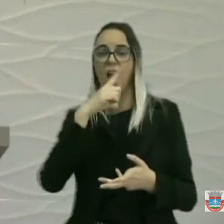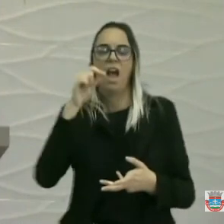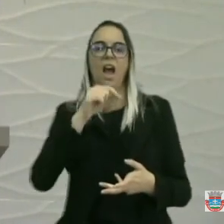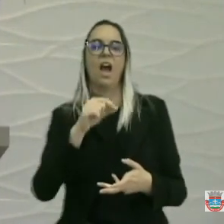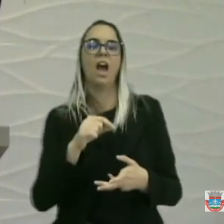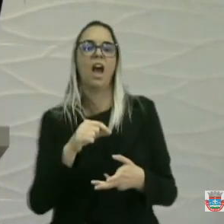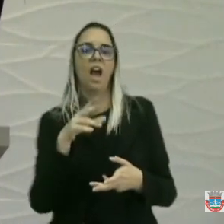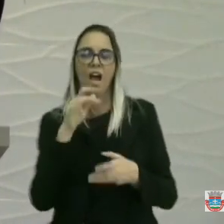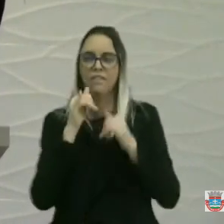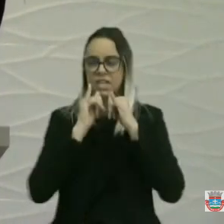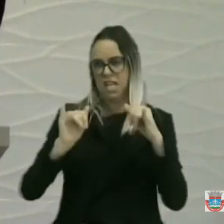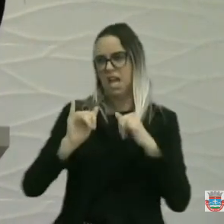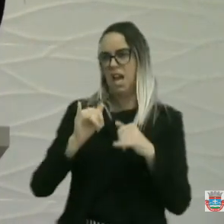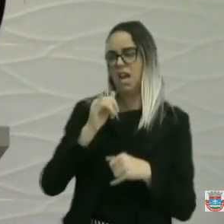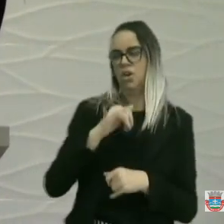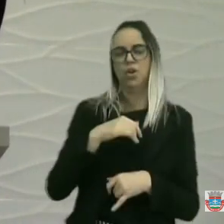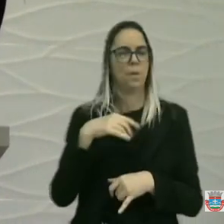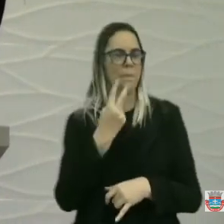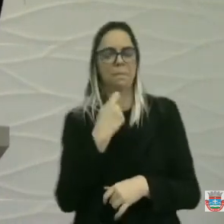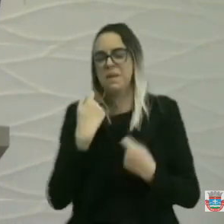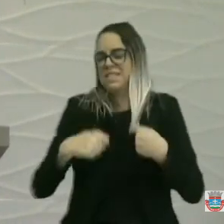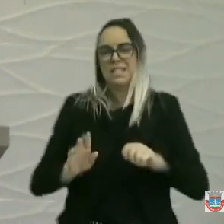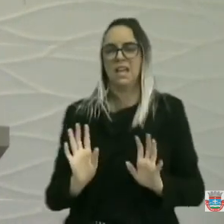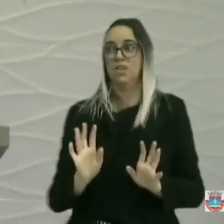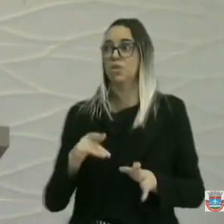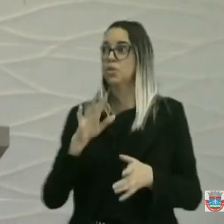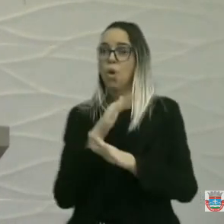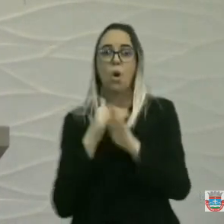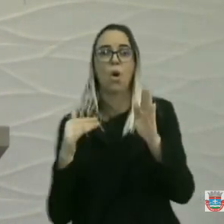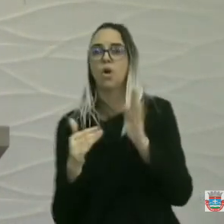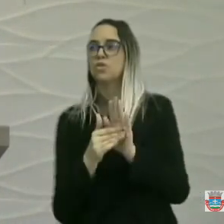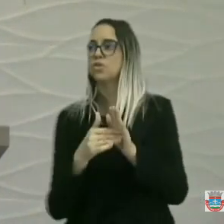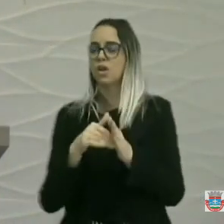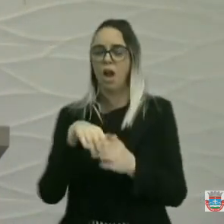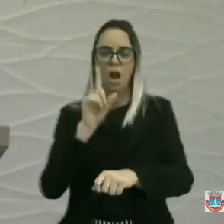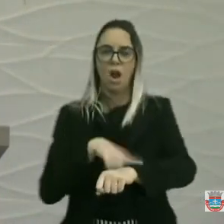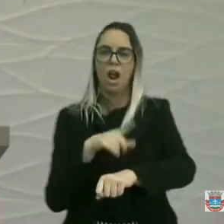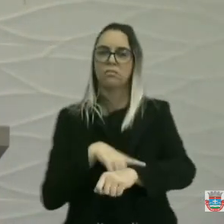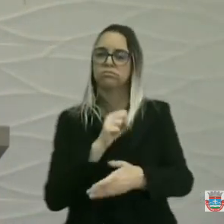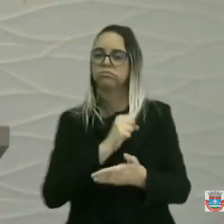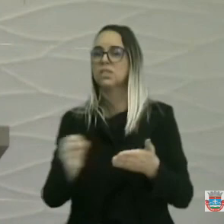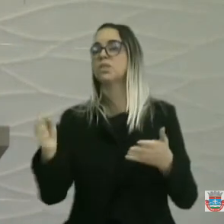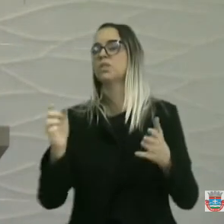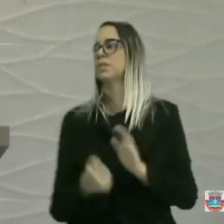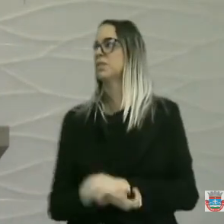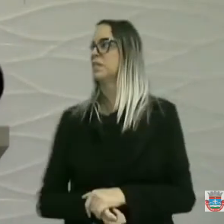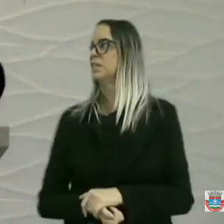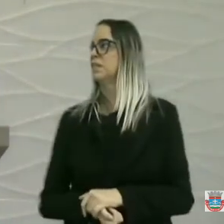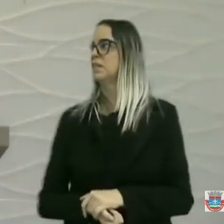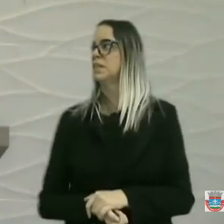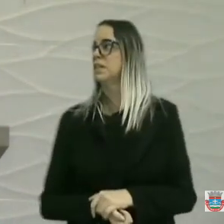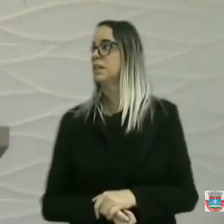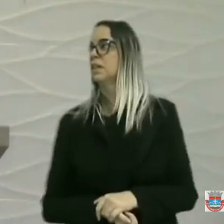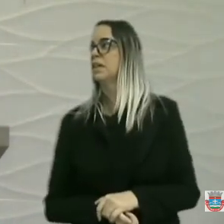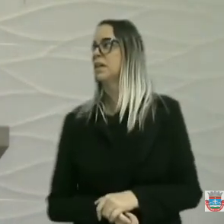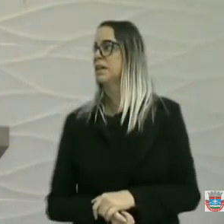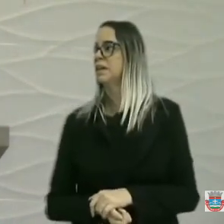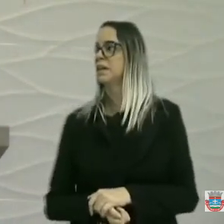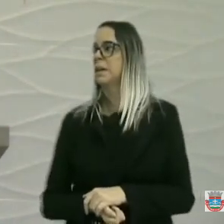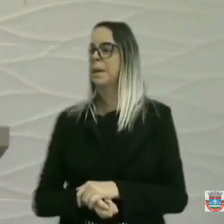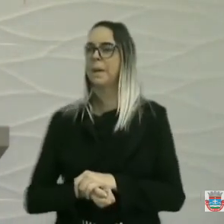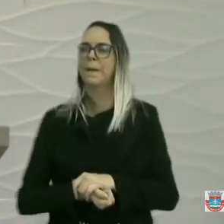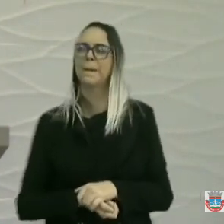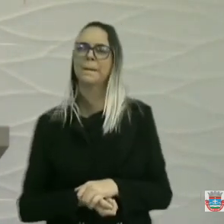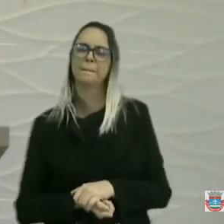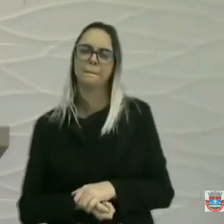sabe que passou, todos passaram aqui, todos passaram, todos passaram. Eu quero dizer a vocês, quando está naquele hospital, que a gente não vê a